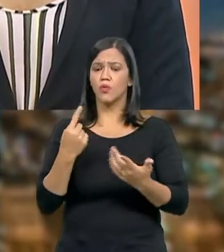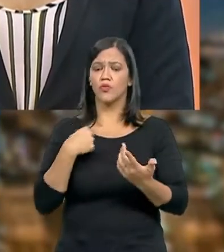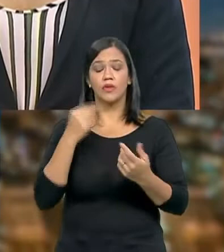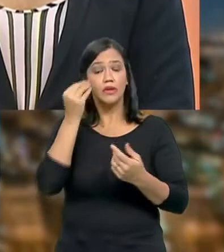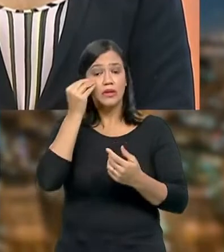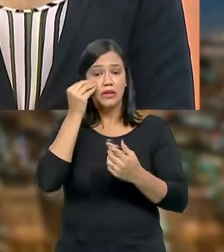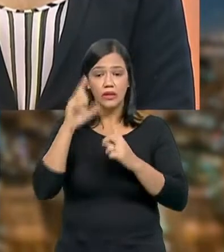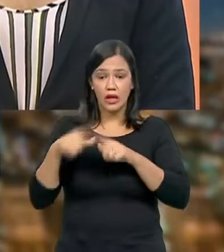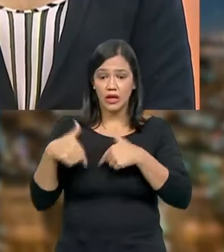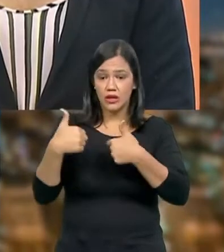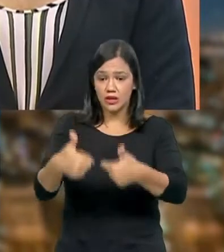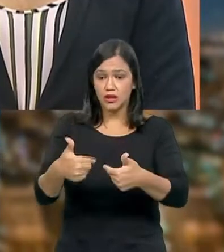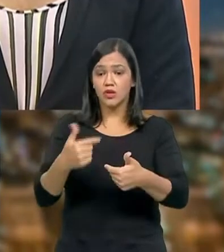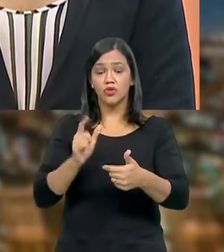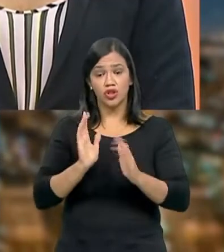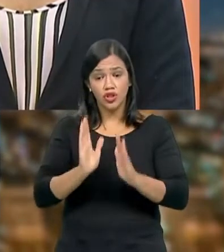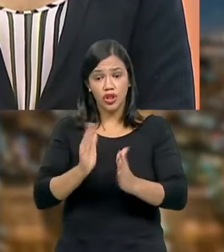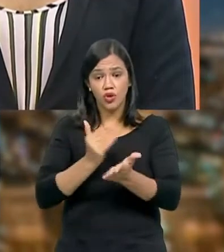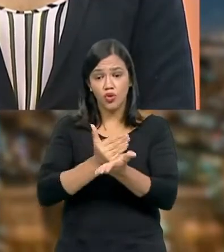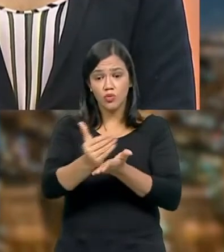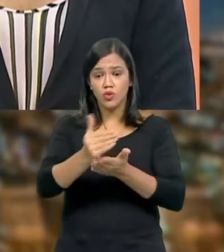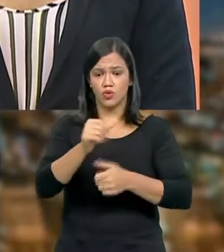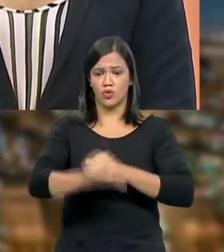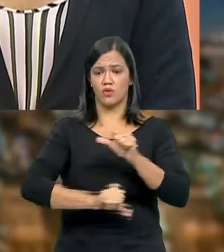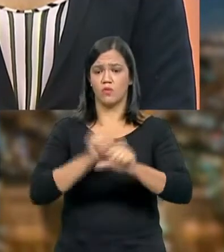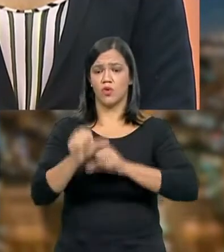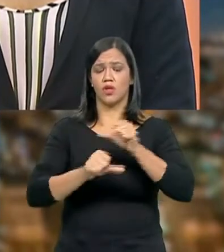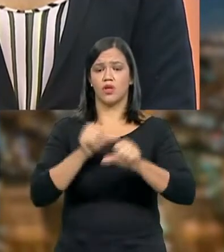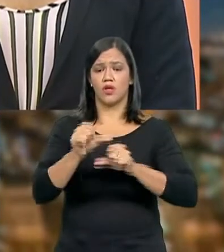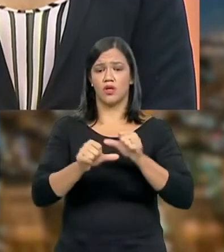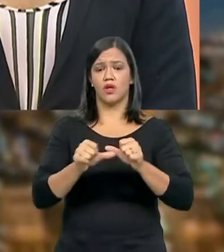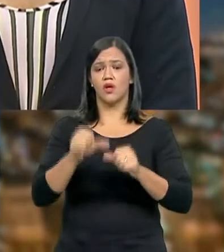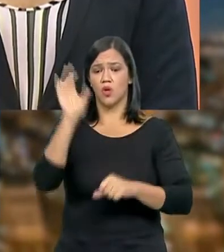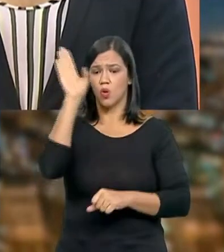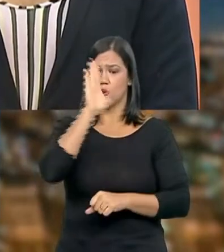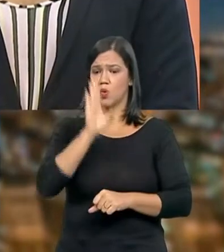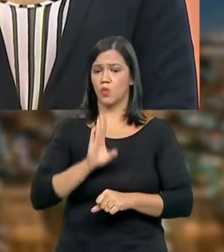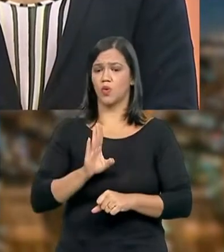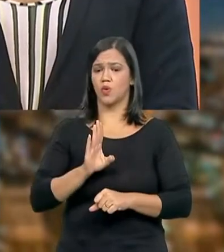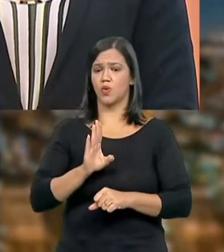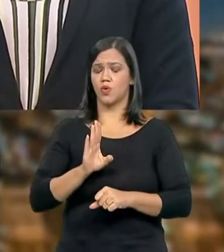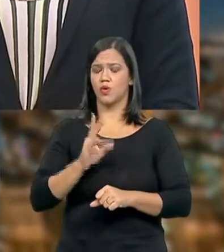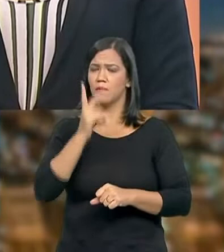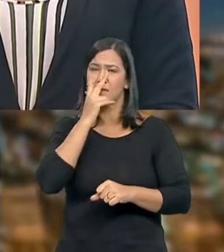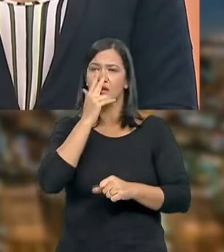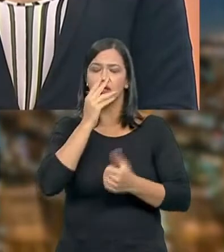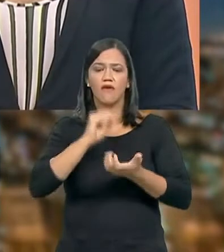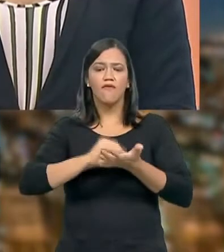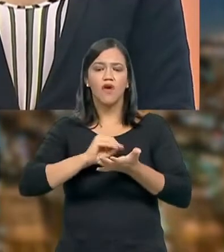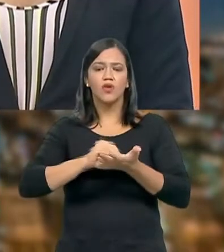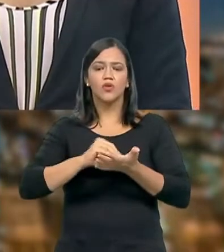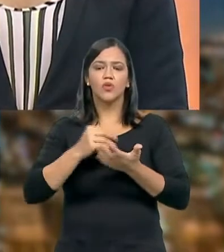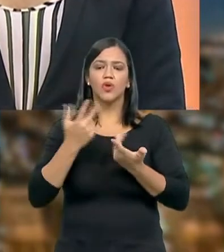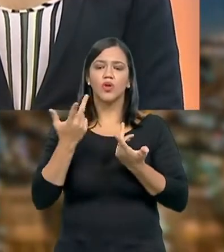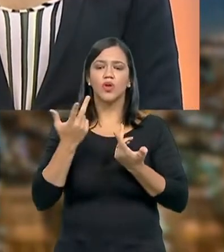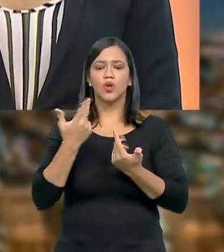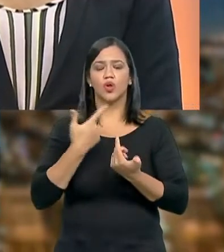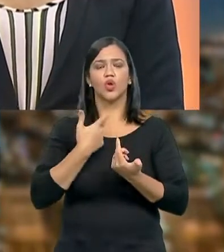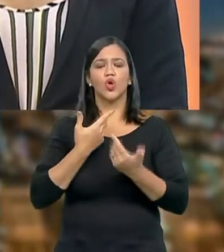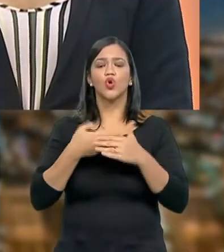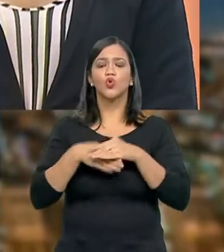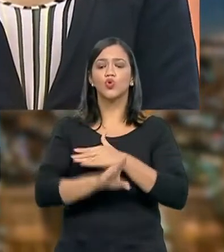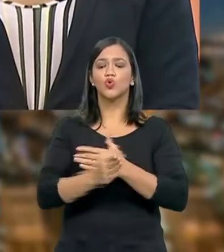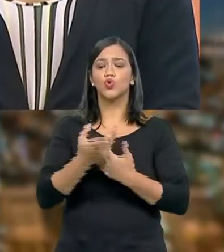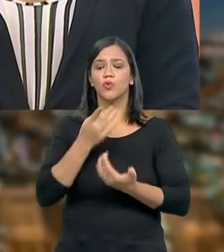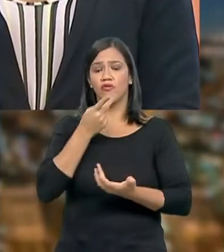posições que já foram reformuladas. O Brasil se desacostumou da sinceridade